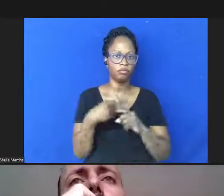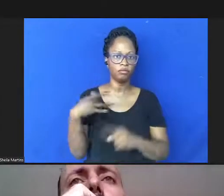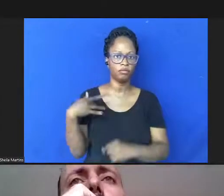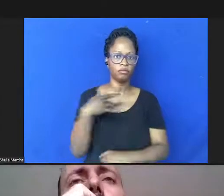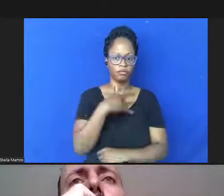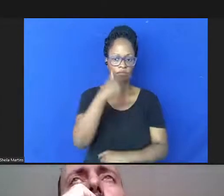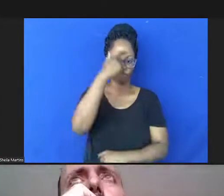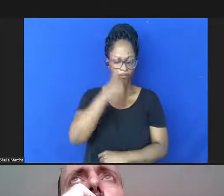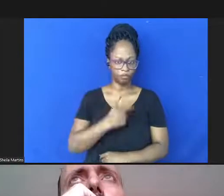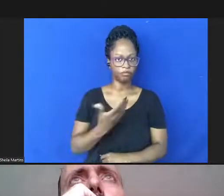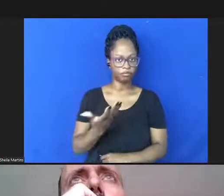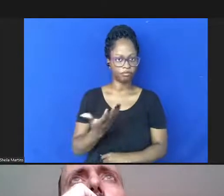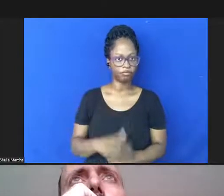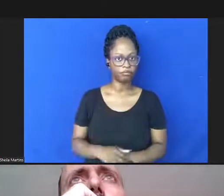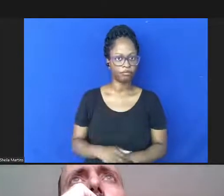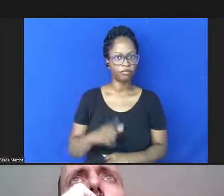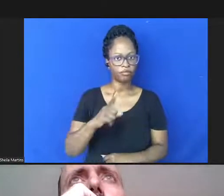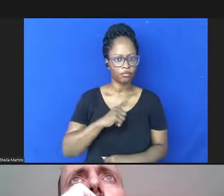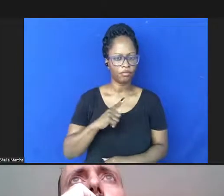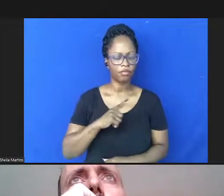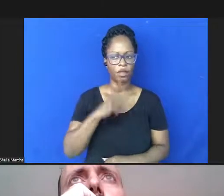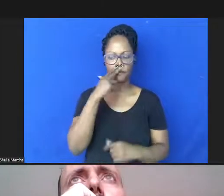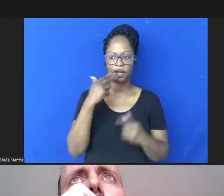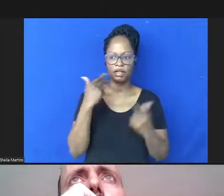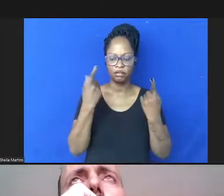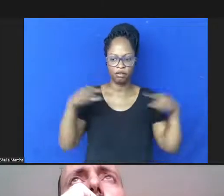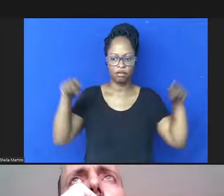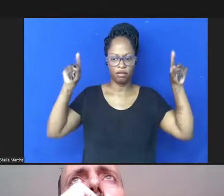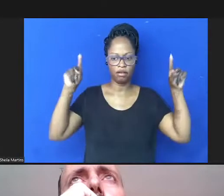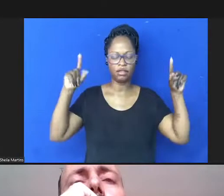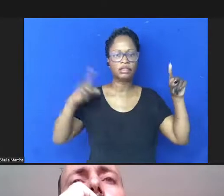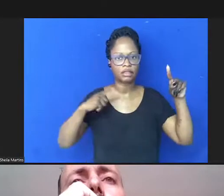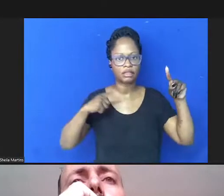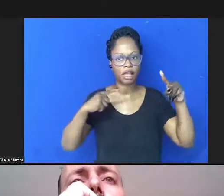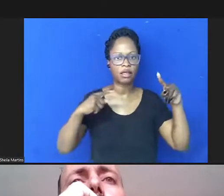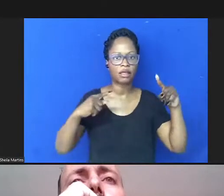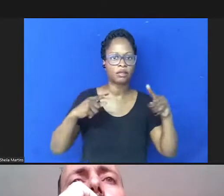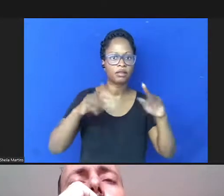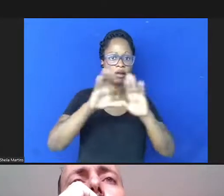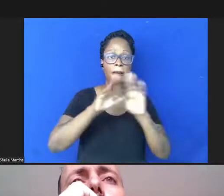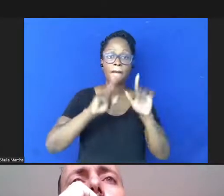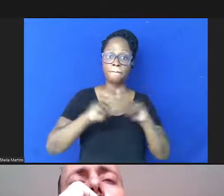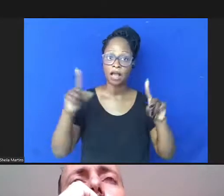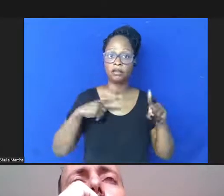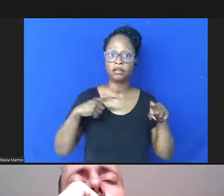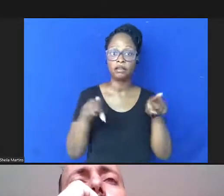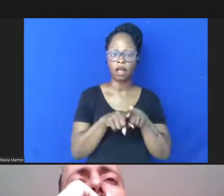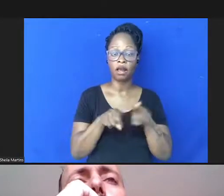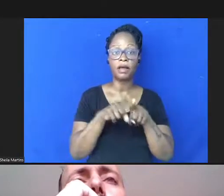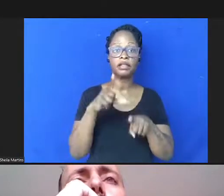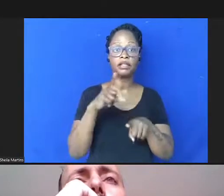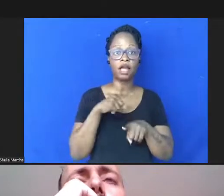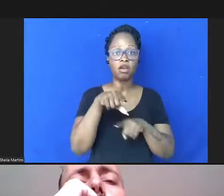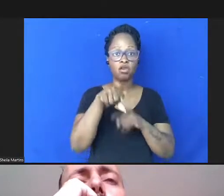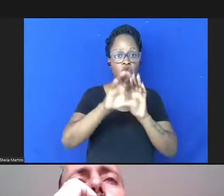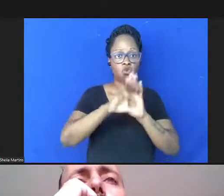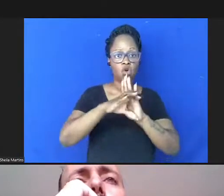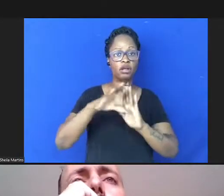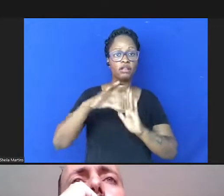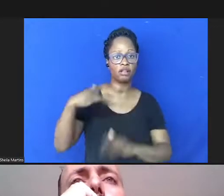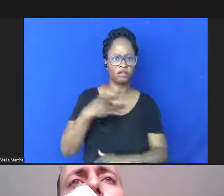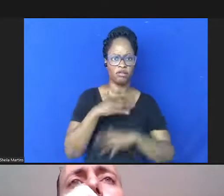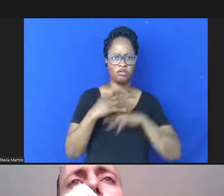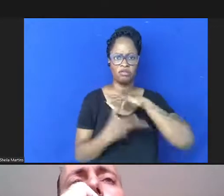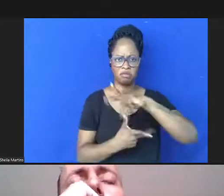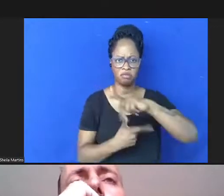indivíduo então existe essa contradição no conceito mas por outro lado esse conceito da saúde planetária ao